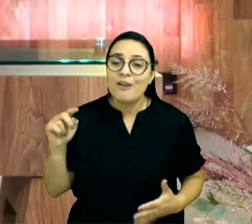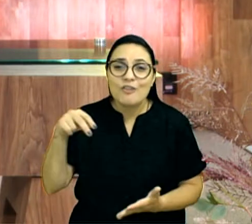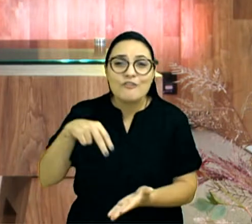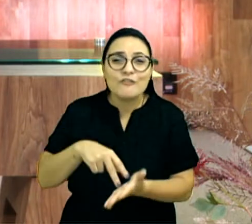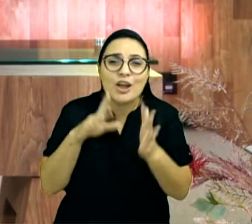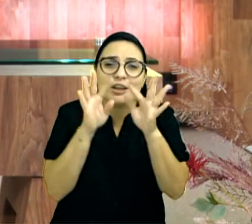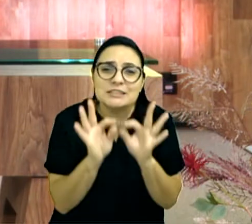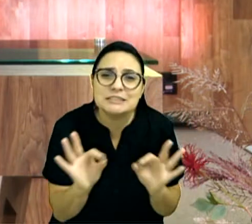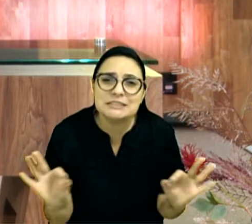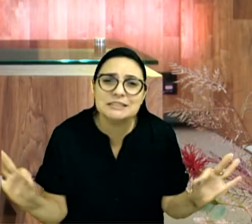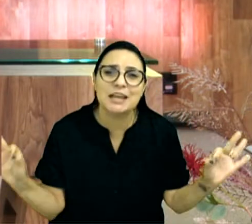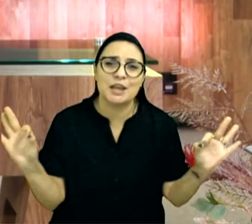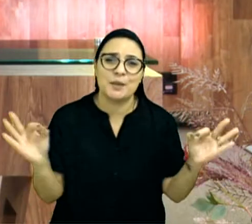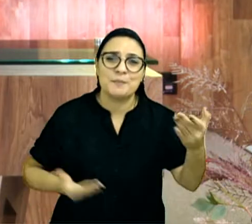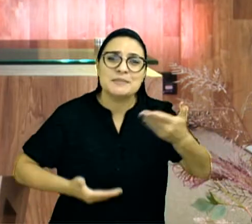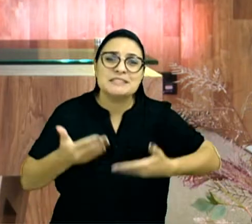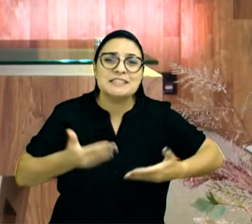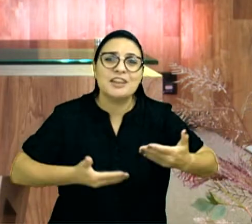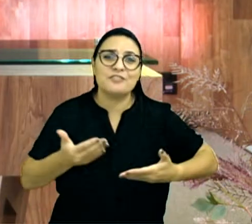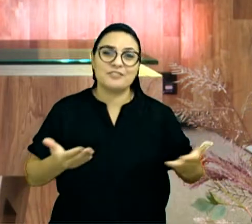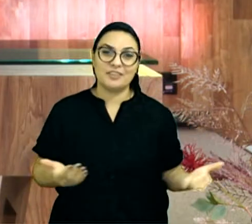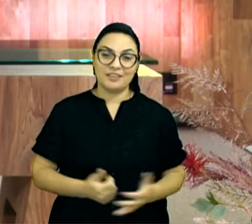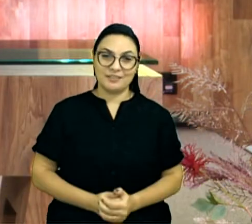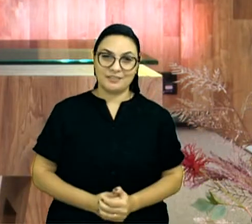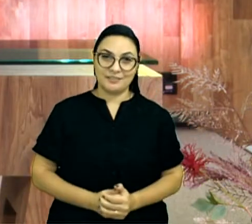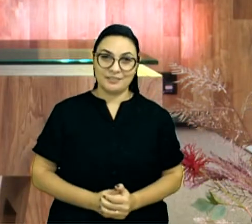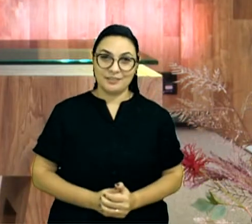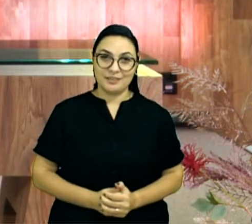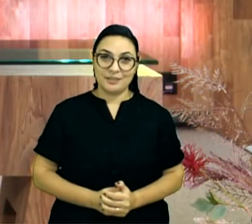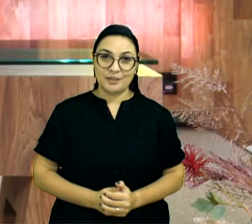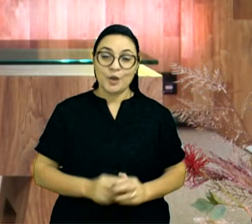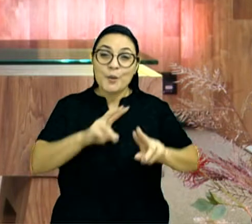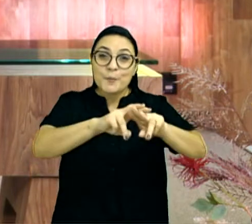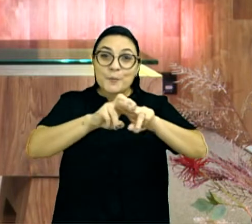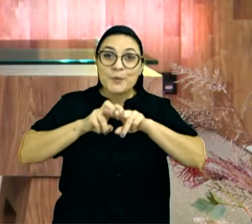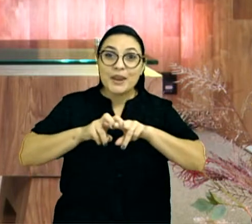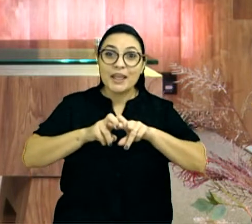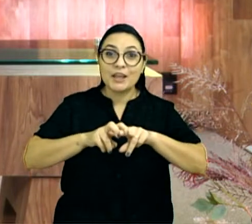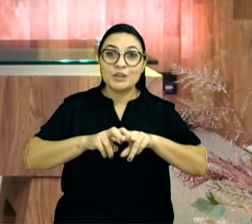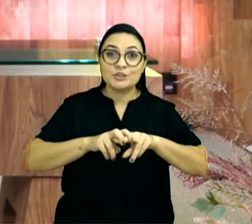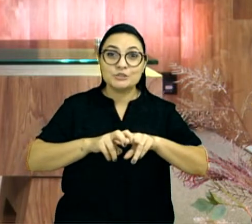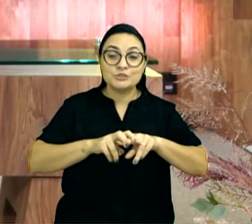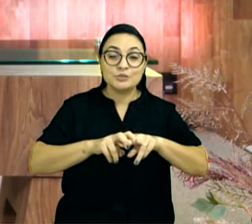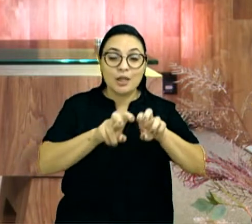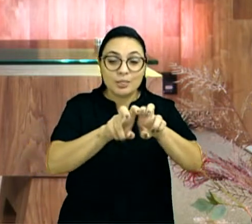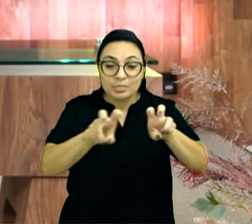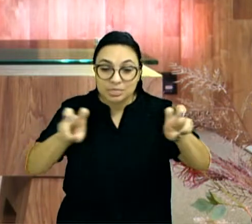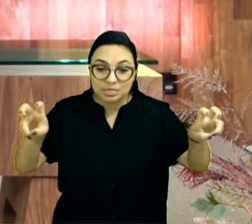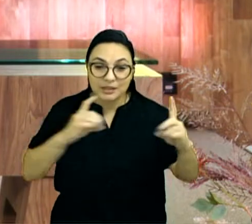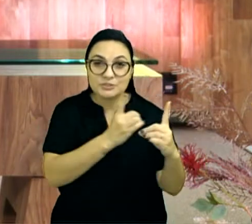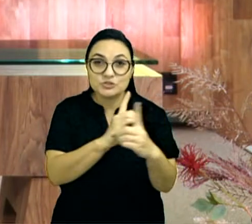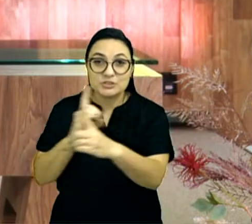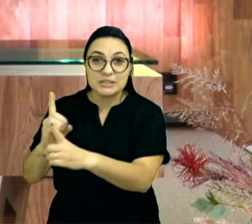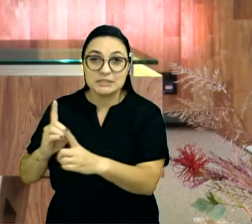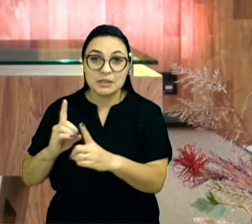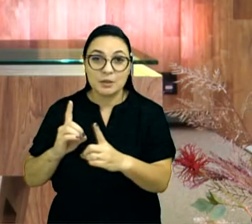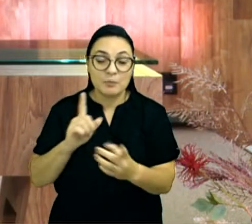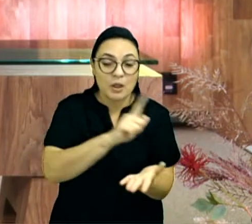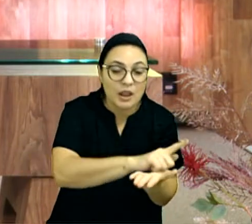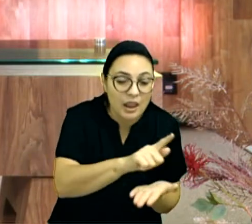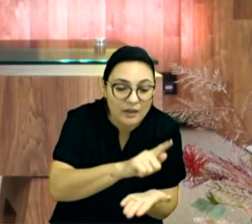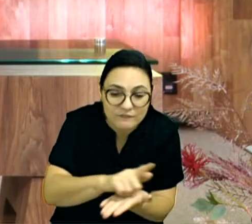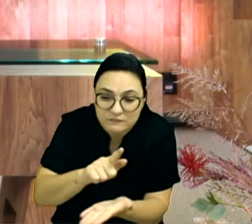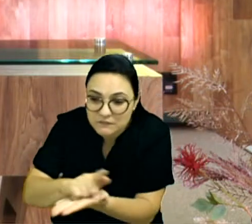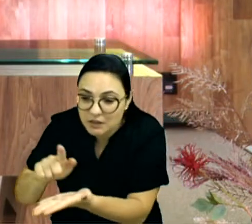discípulos, ele fala, sabe por que eu estou fazendo isso? é para ensinar vocês, e vocês devem fazer, igual,